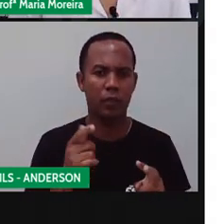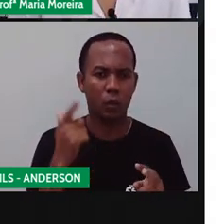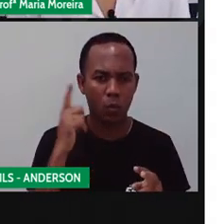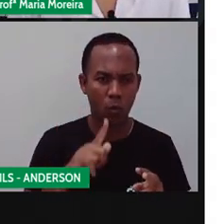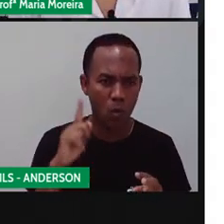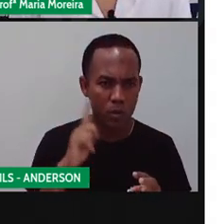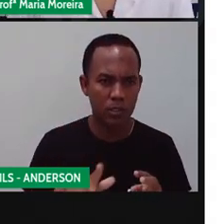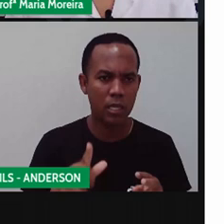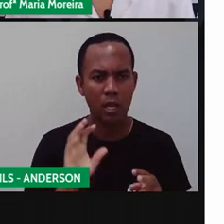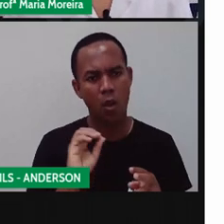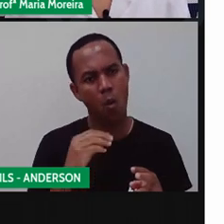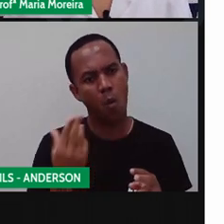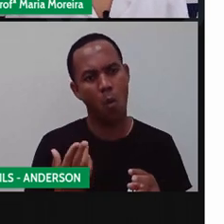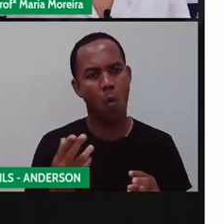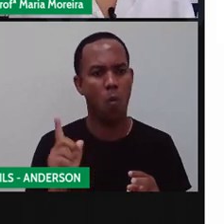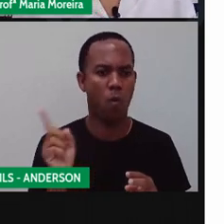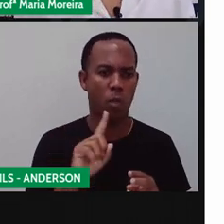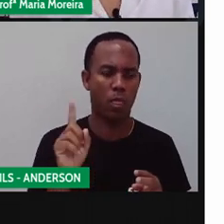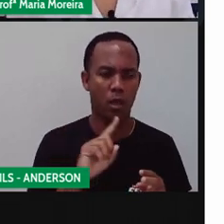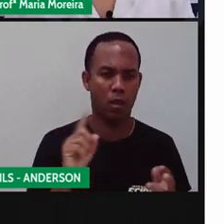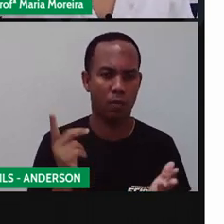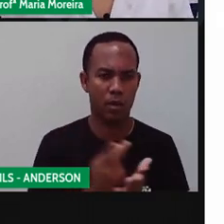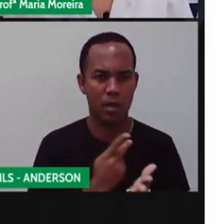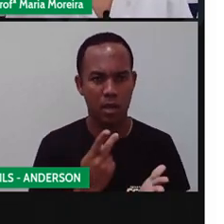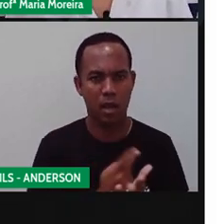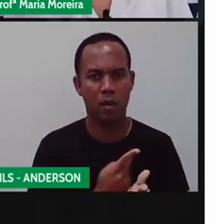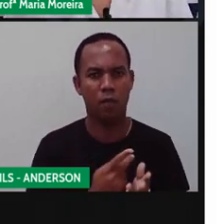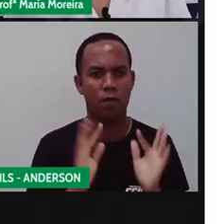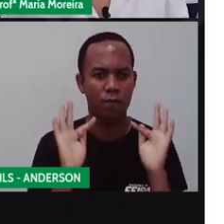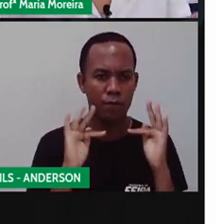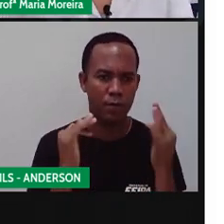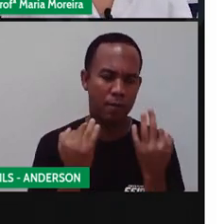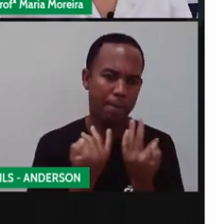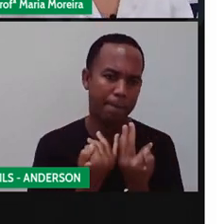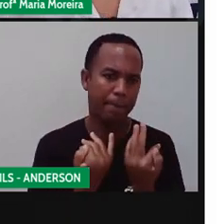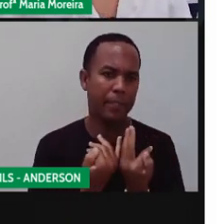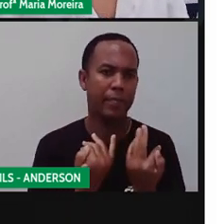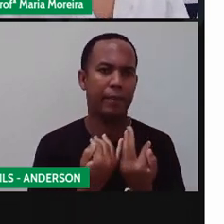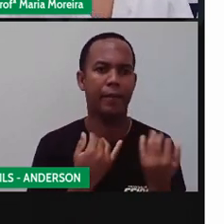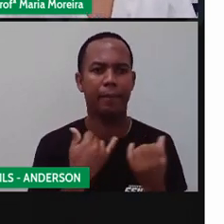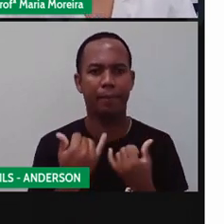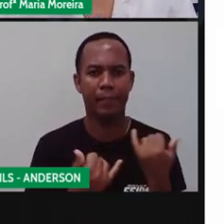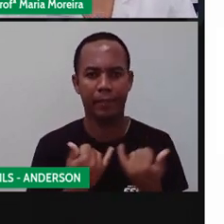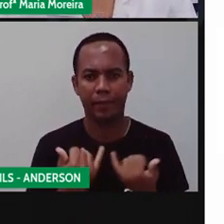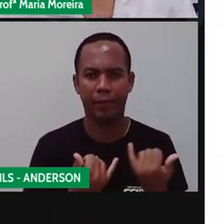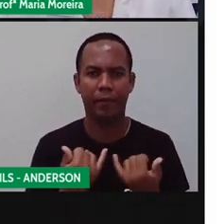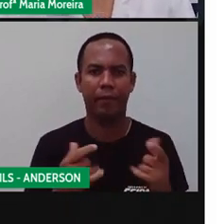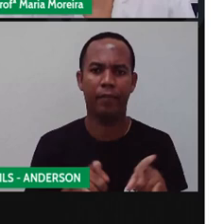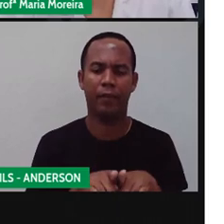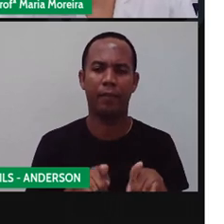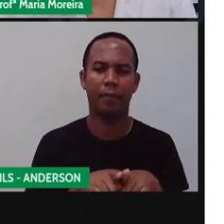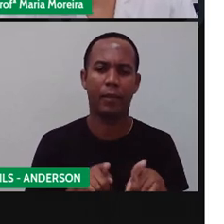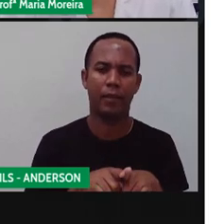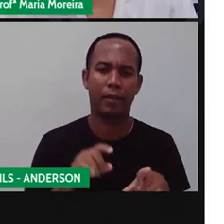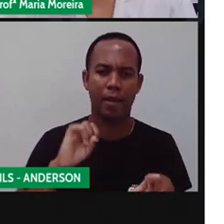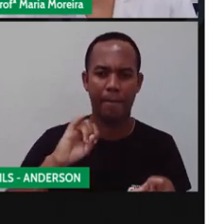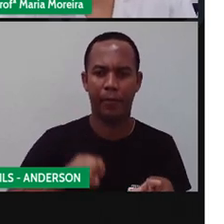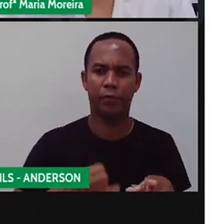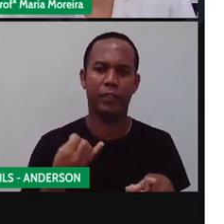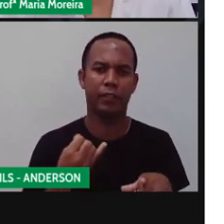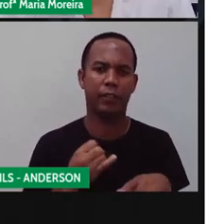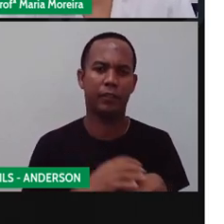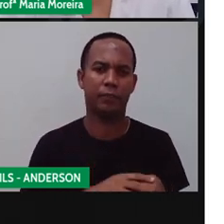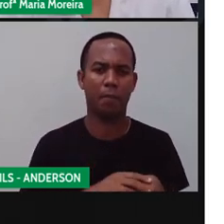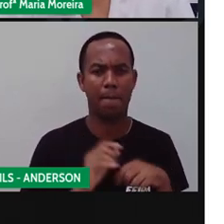errar. Se tiver um irmãozinho, um priminho que mora aí com você, dá para brincar. Aproveitar aí que está em casa. É uma brincadeira que você,